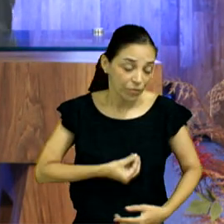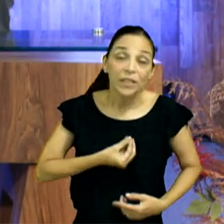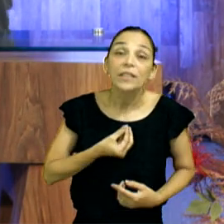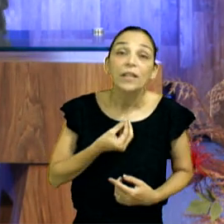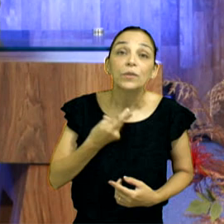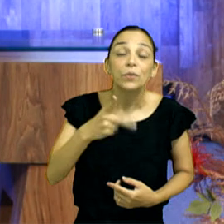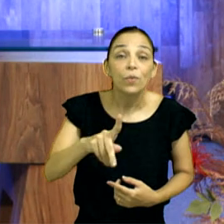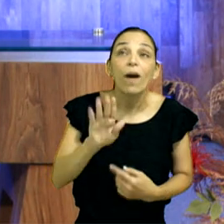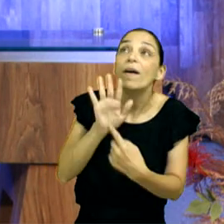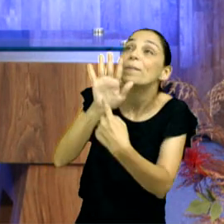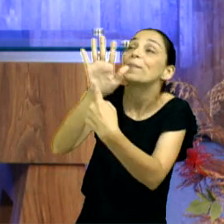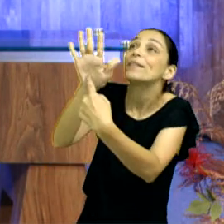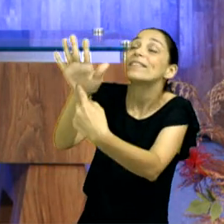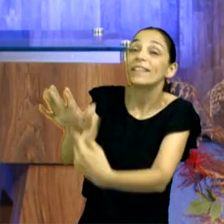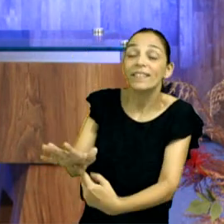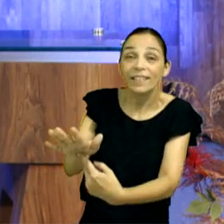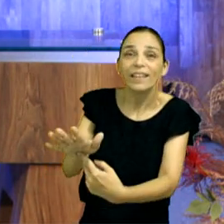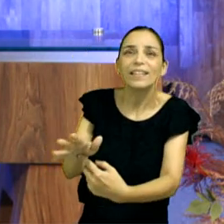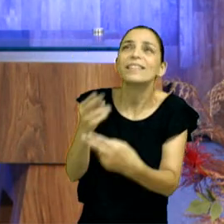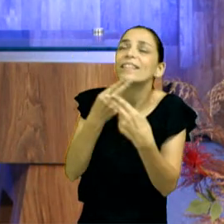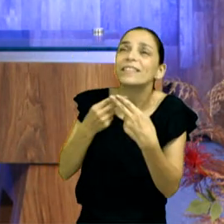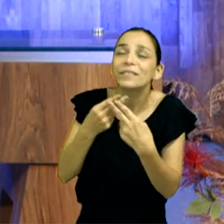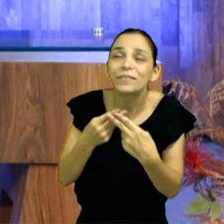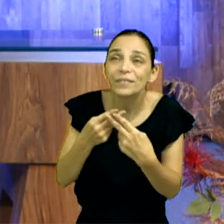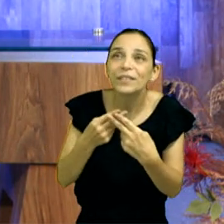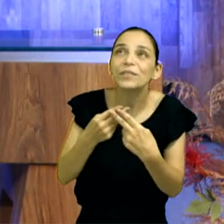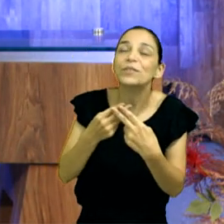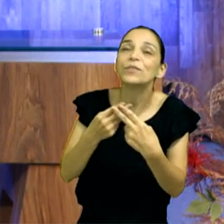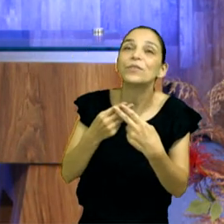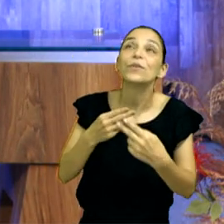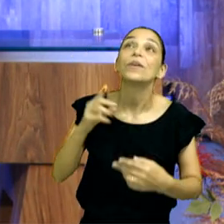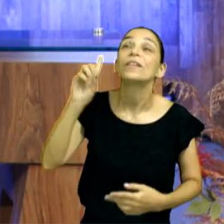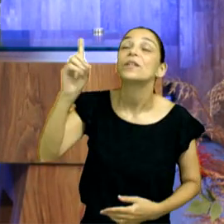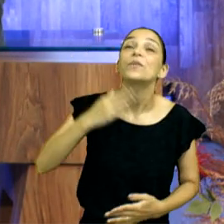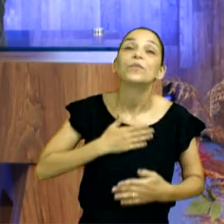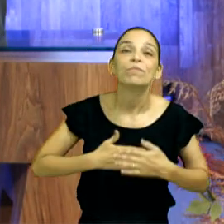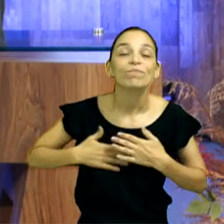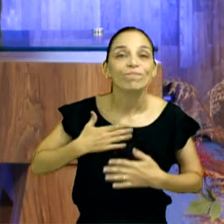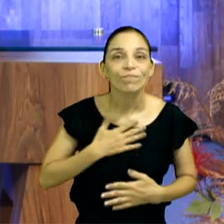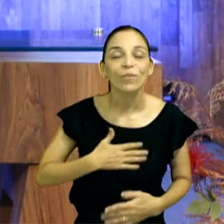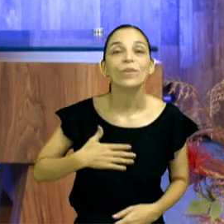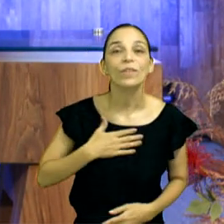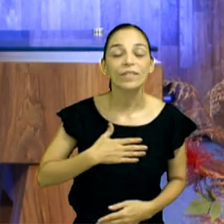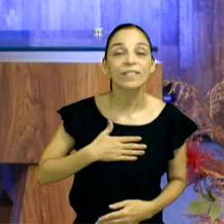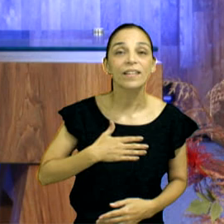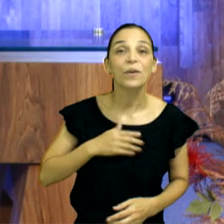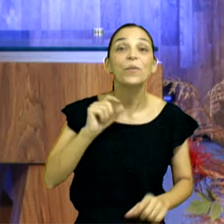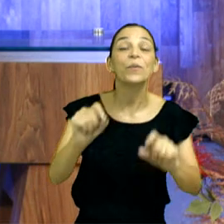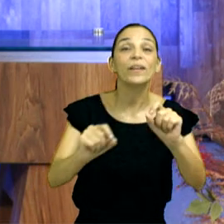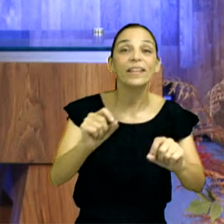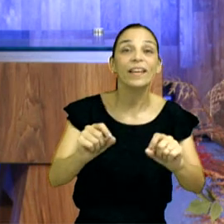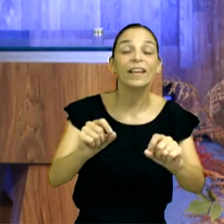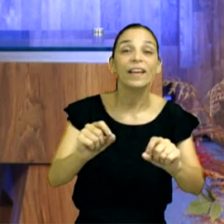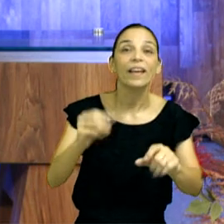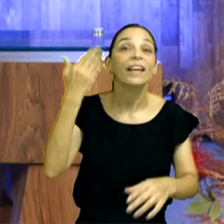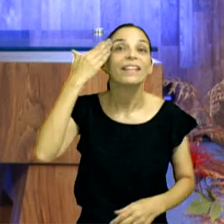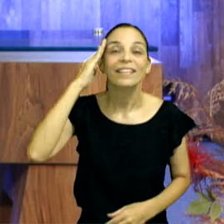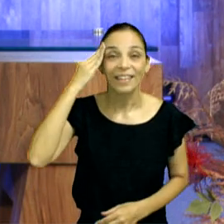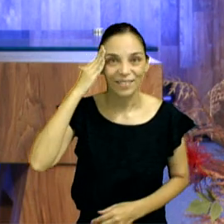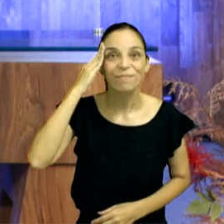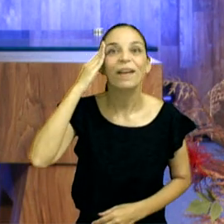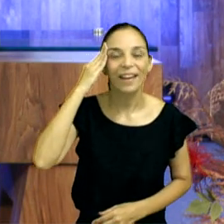em sacrifício vivo, santo e agradável a Deus, que é o vosso culto racional. Sabe o que é isso?